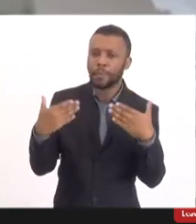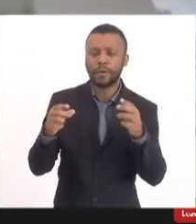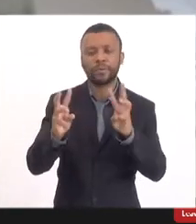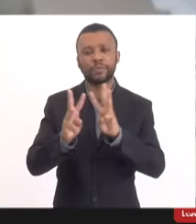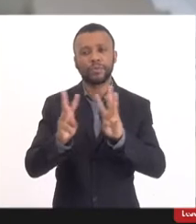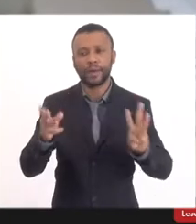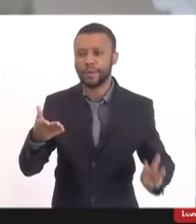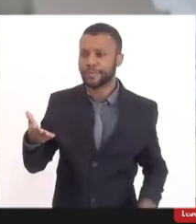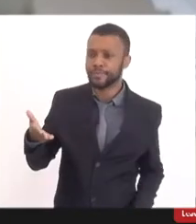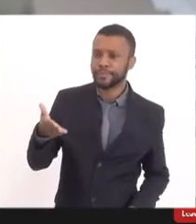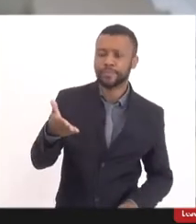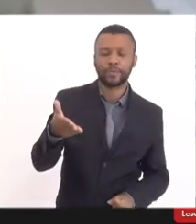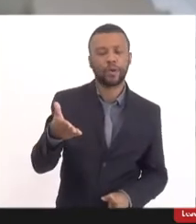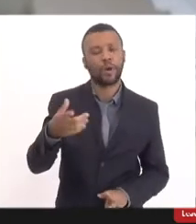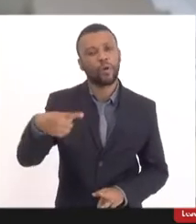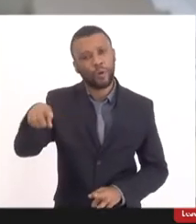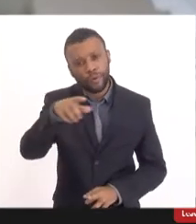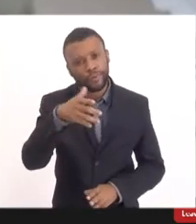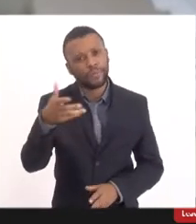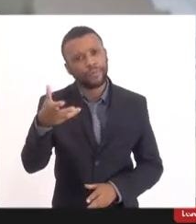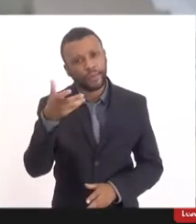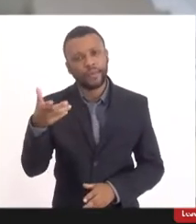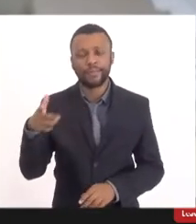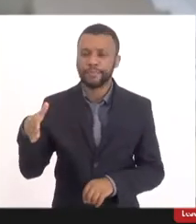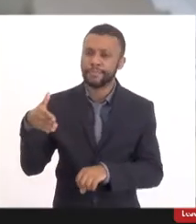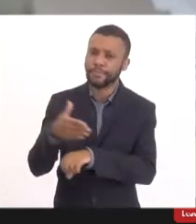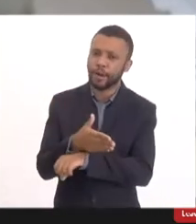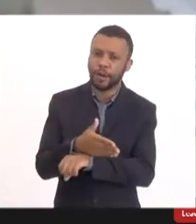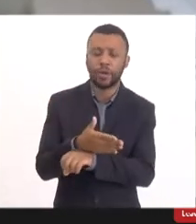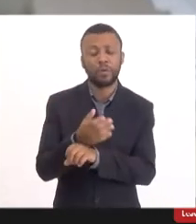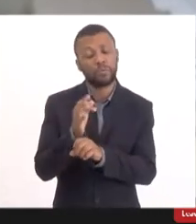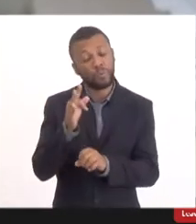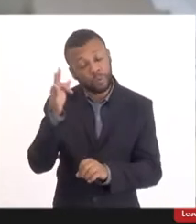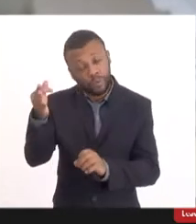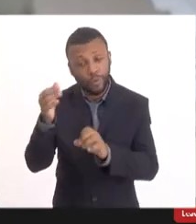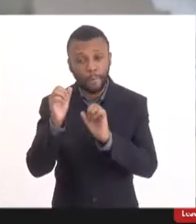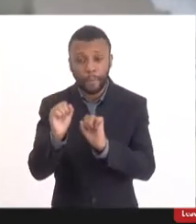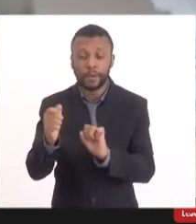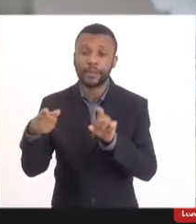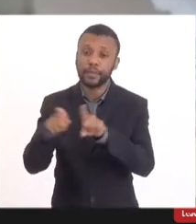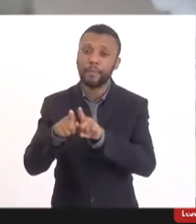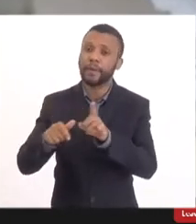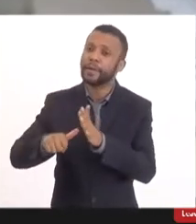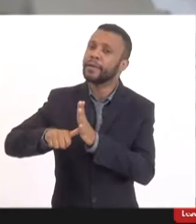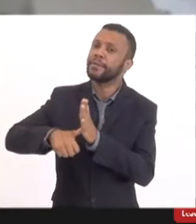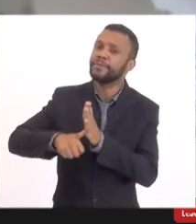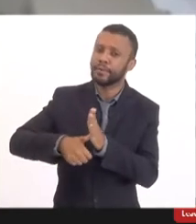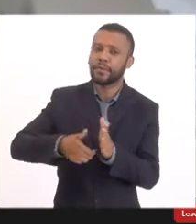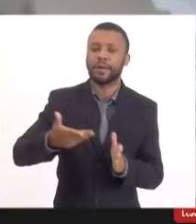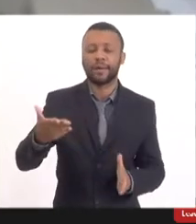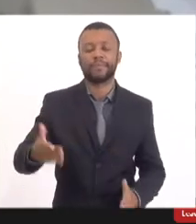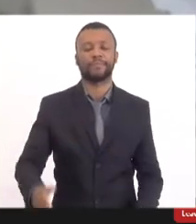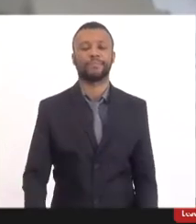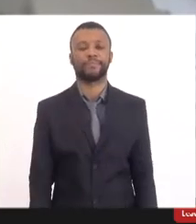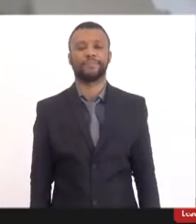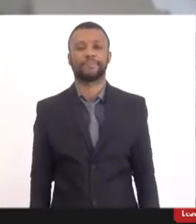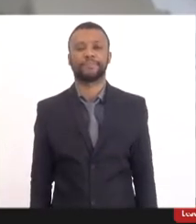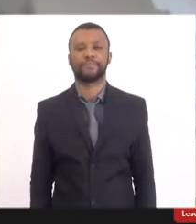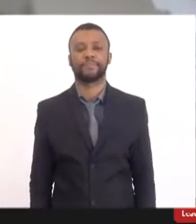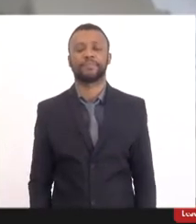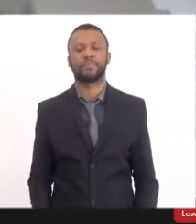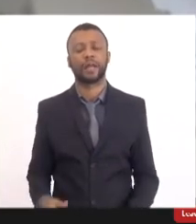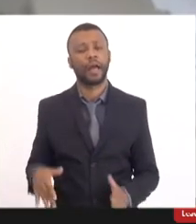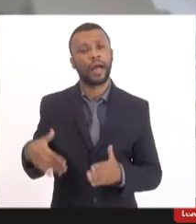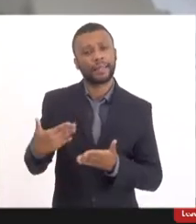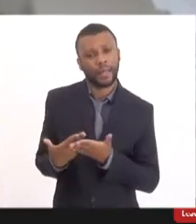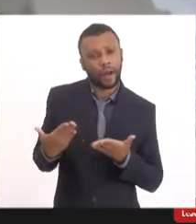todos a conhecer o Instituto e quem sabe fazer parte dele. Como nós temos conversado até o momento,